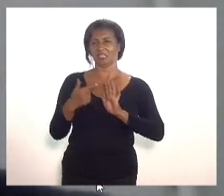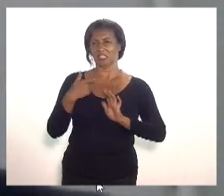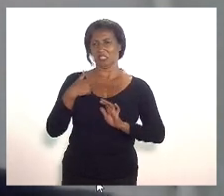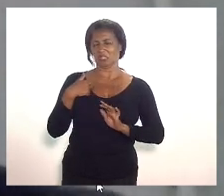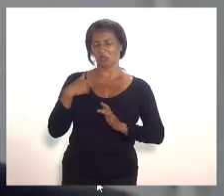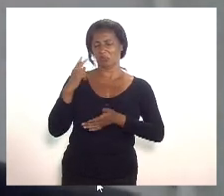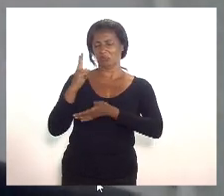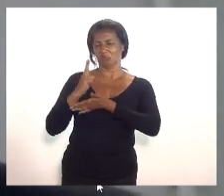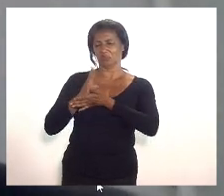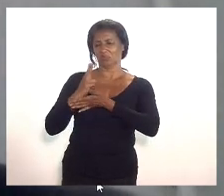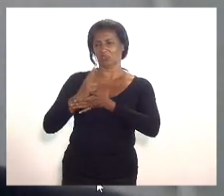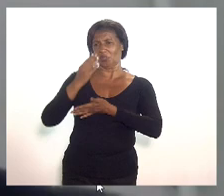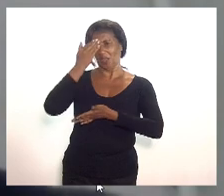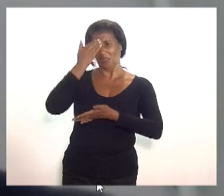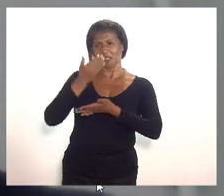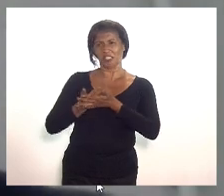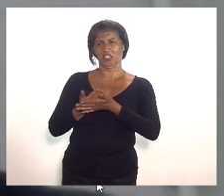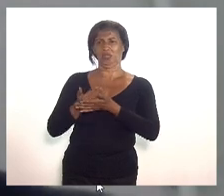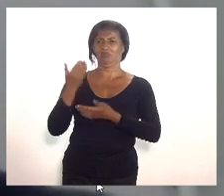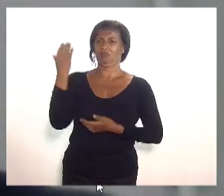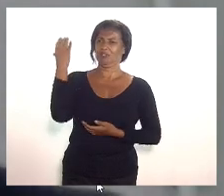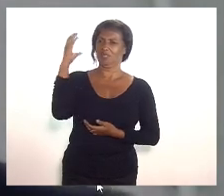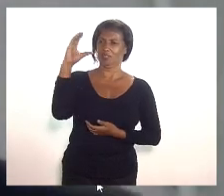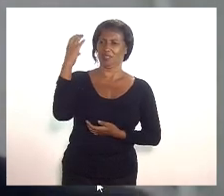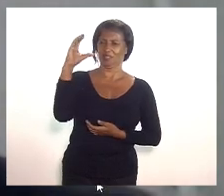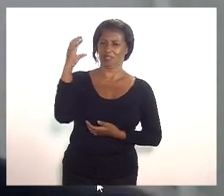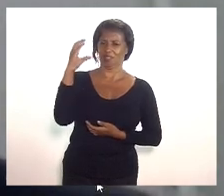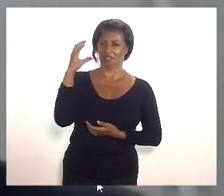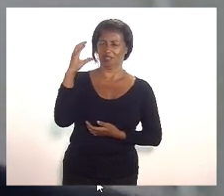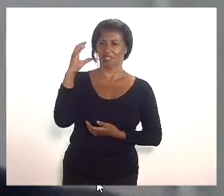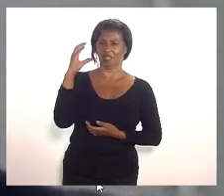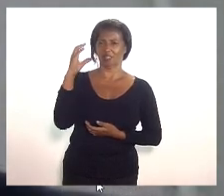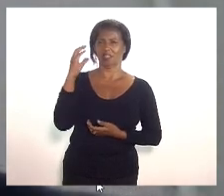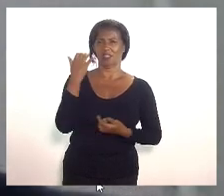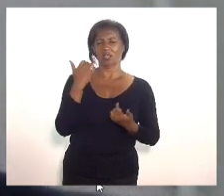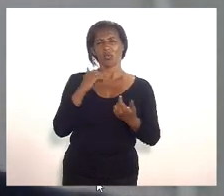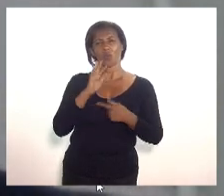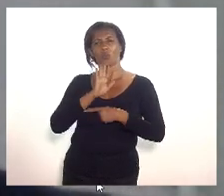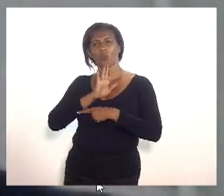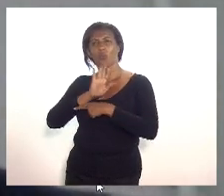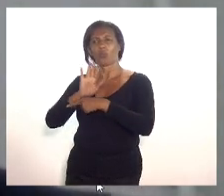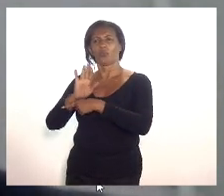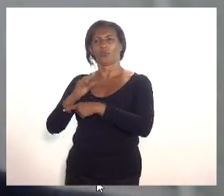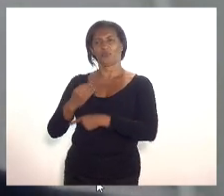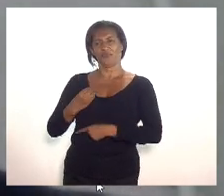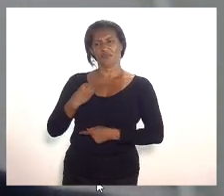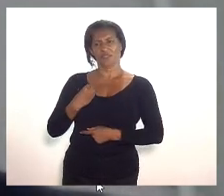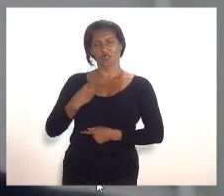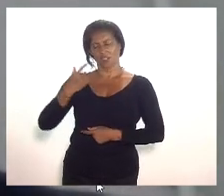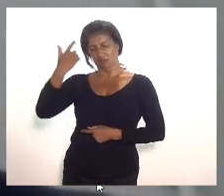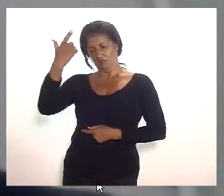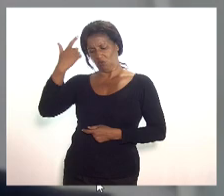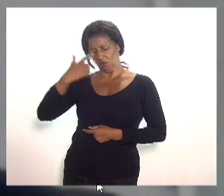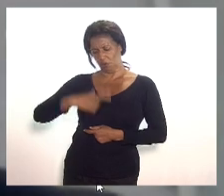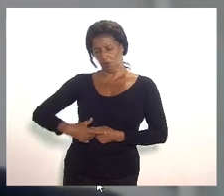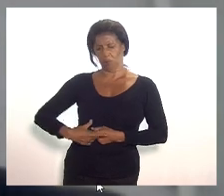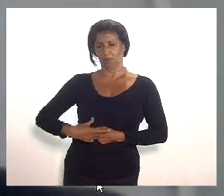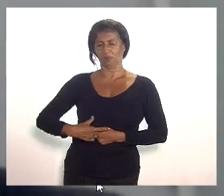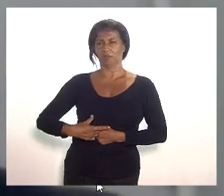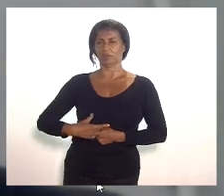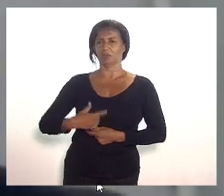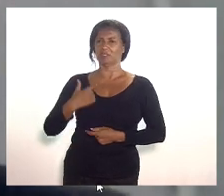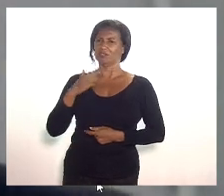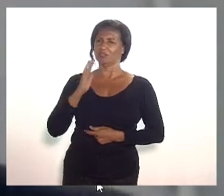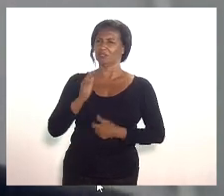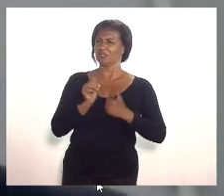acredito na ciência defendo a vida e esse meu comportamento sempre foi